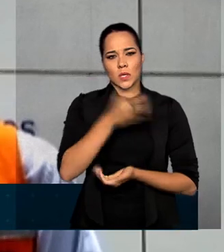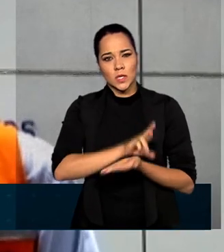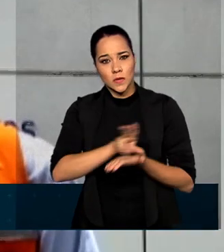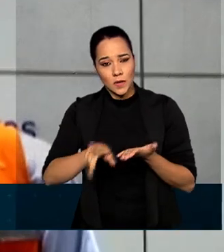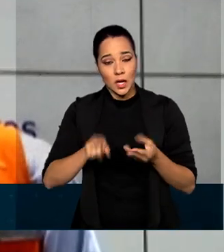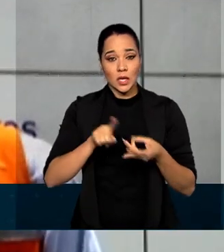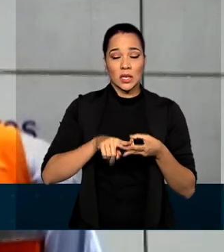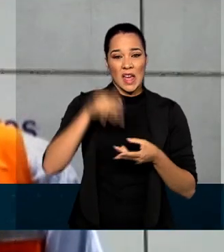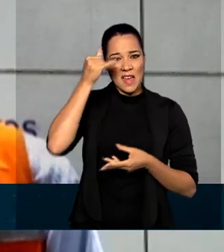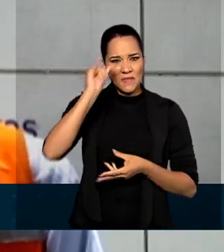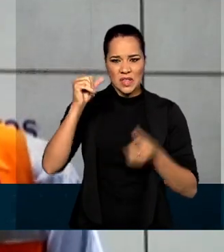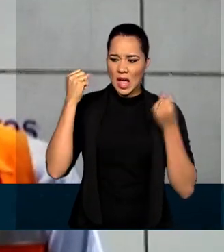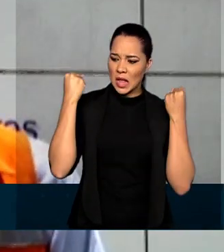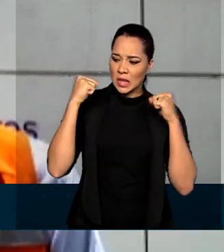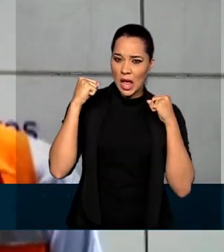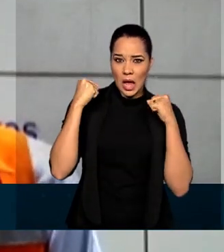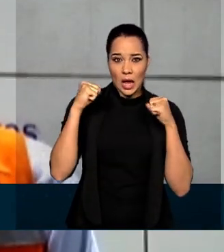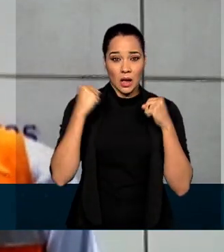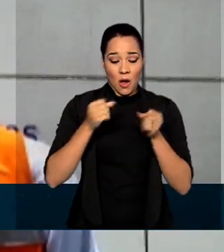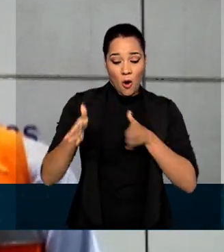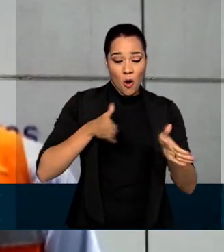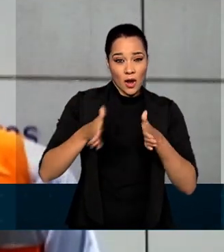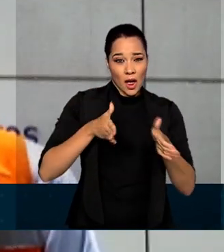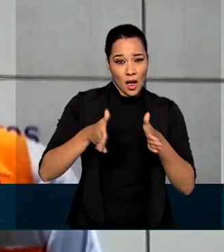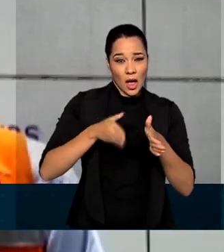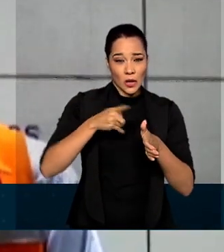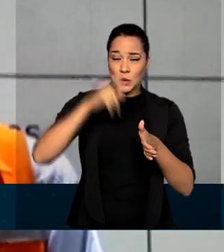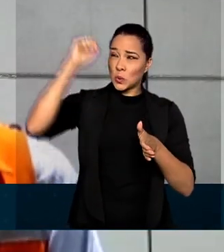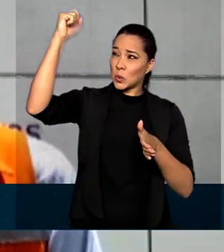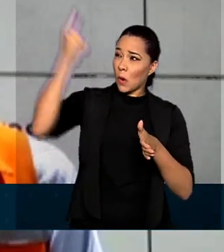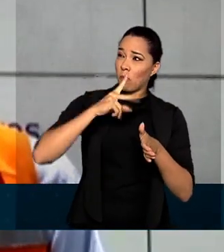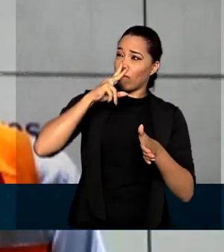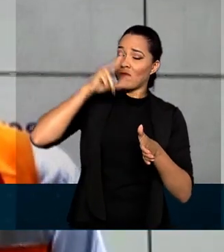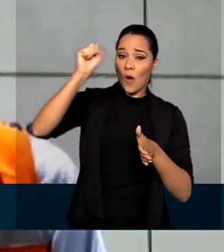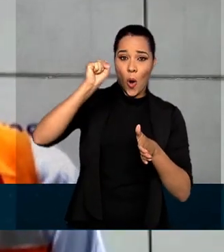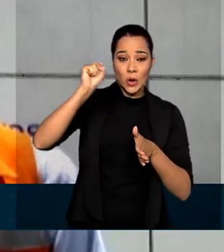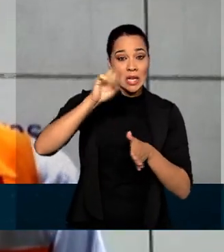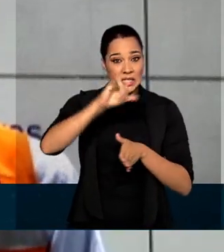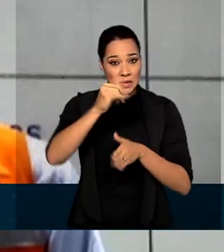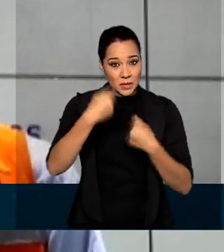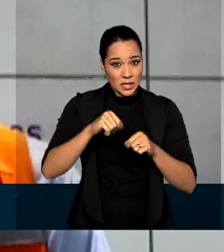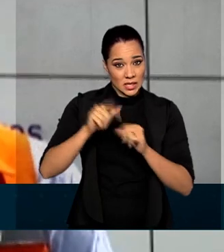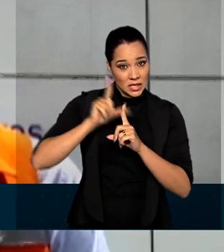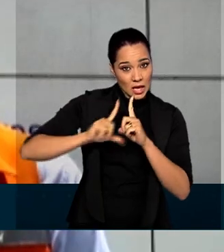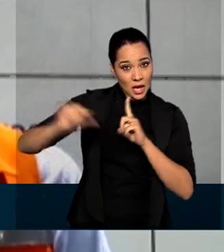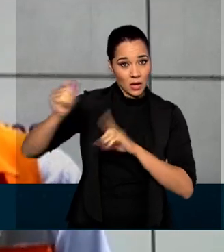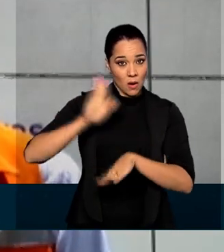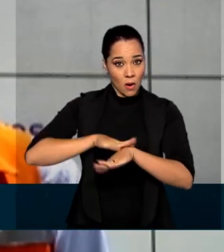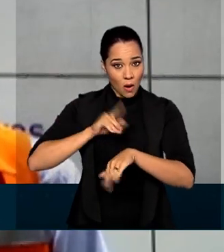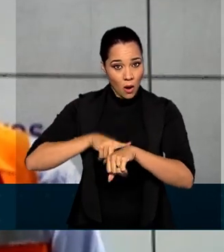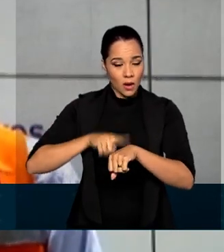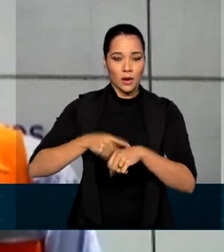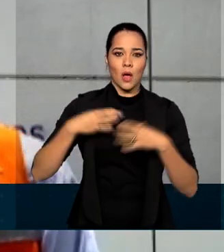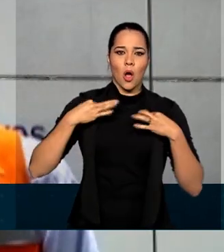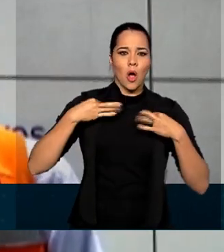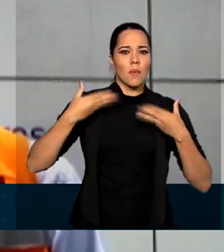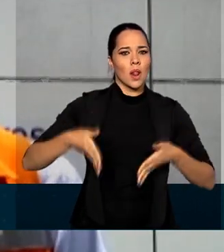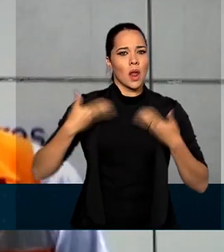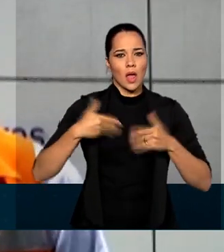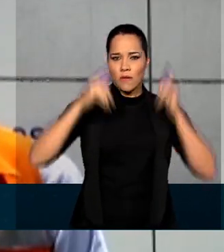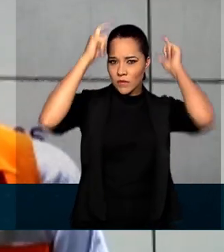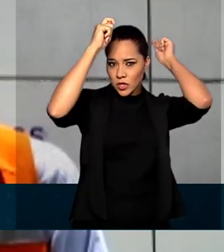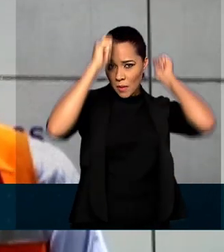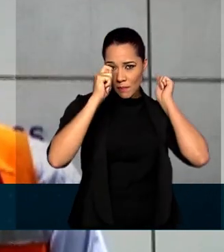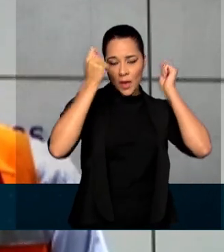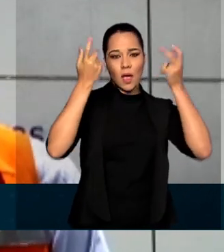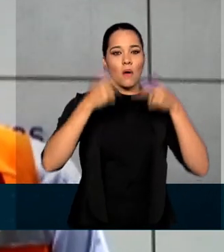evitar atividades físicas nos horários de pico de radiação solar, se precisar sair nesses horários, utilizar roupas leves, chapéus,